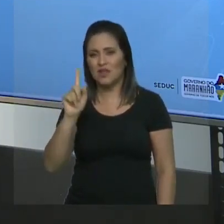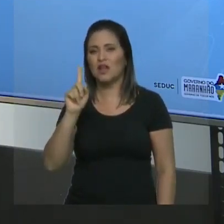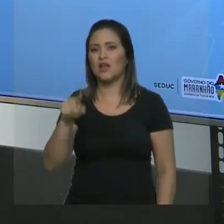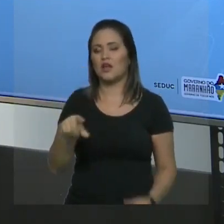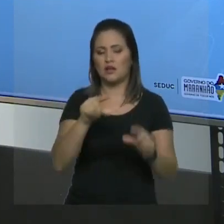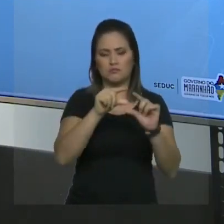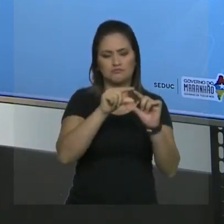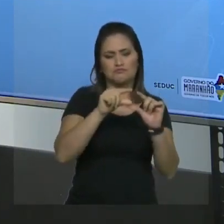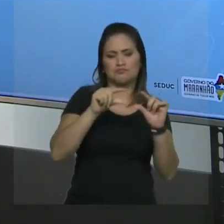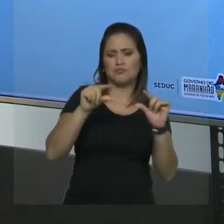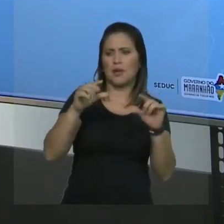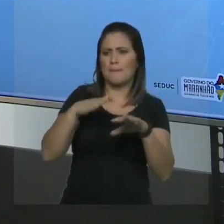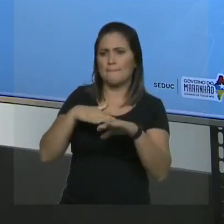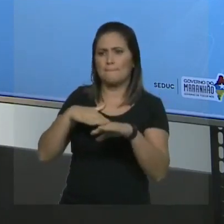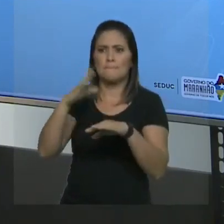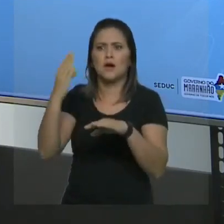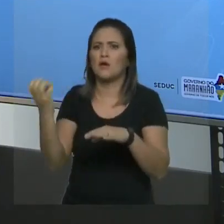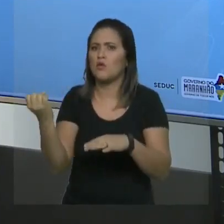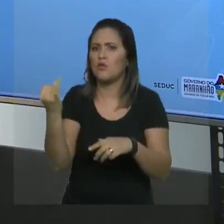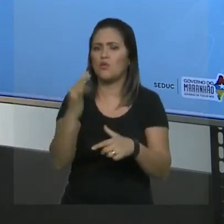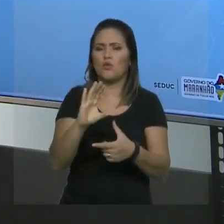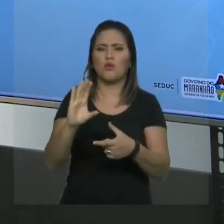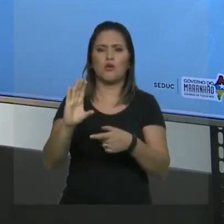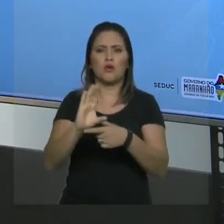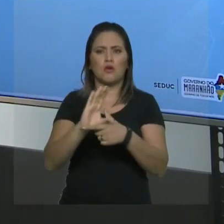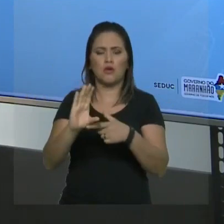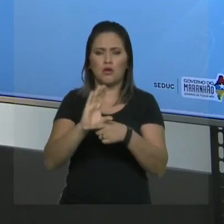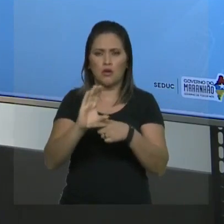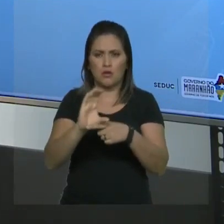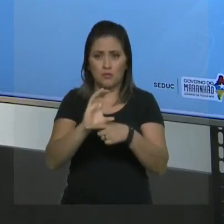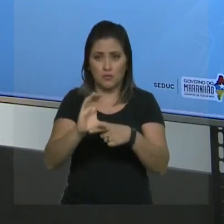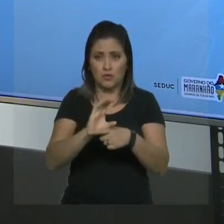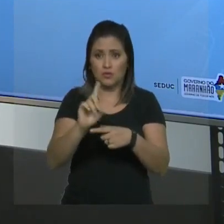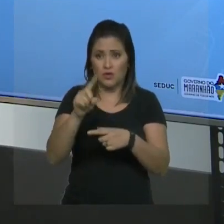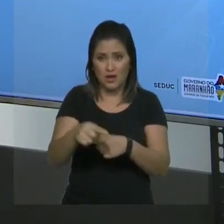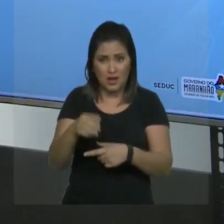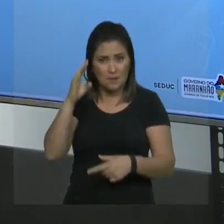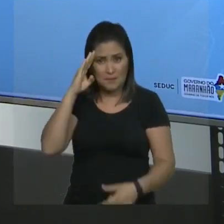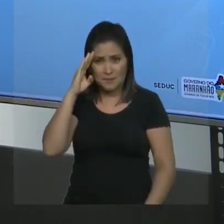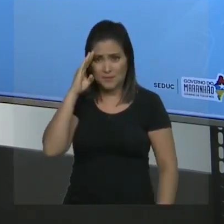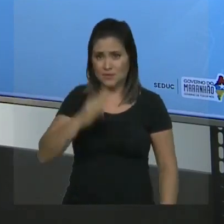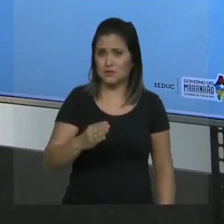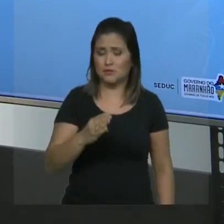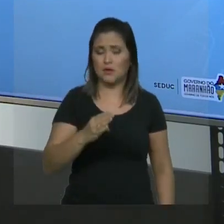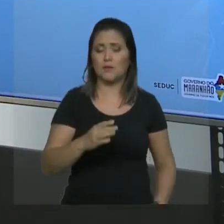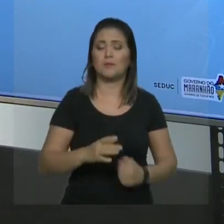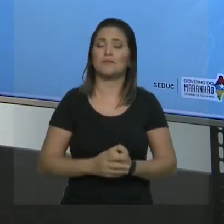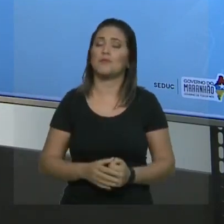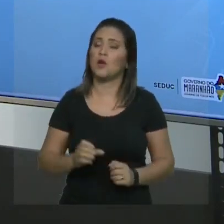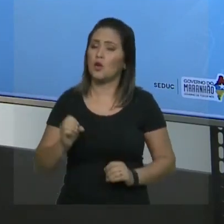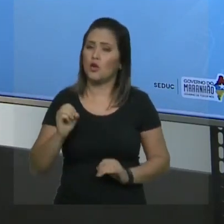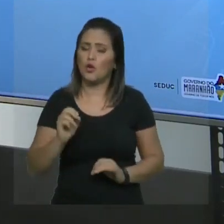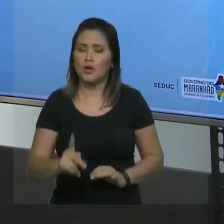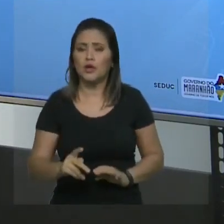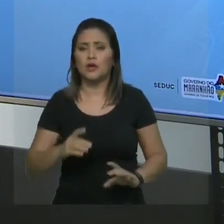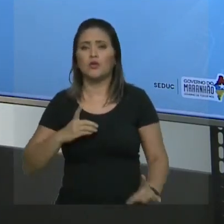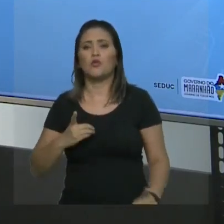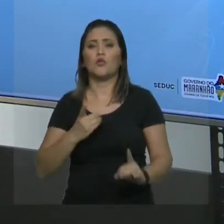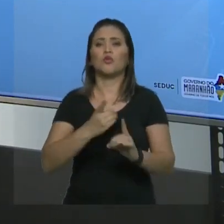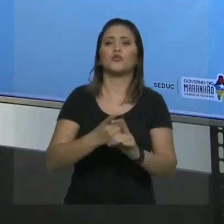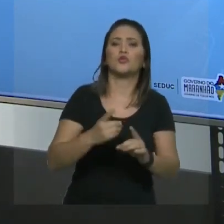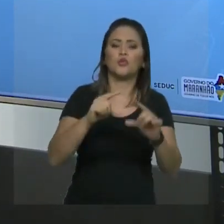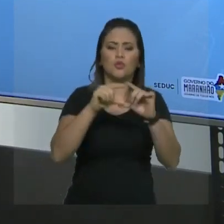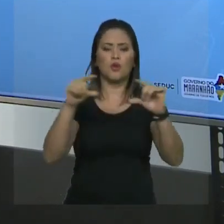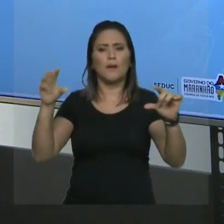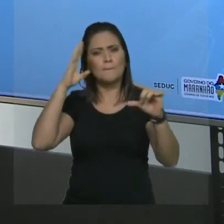sequência de carbonos, é a cadeia principal. Na mesma hora que nós achamos a cadeia principal, você consegue localizar